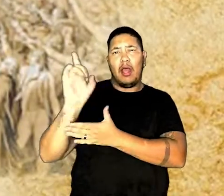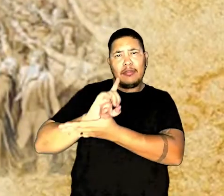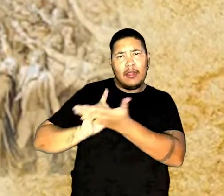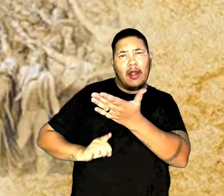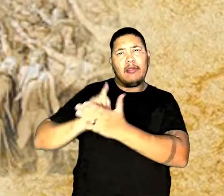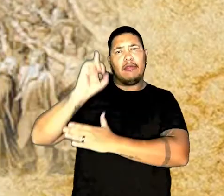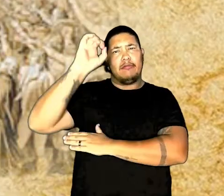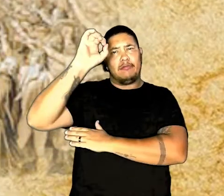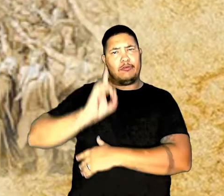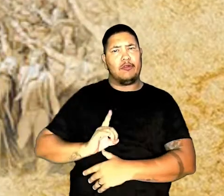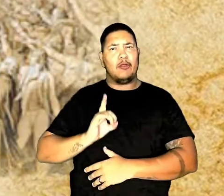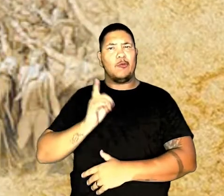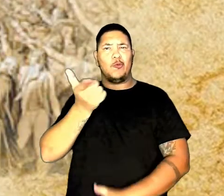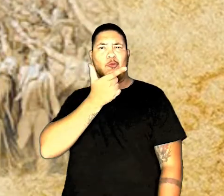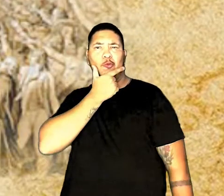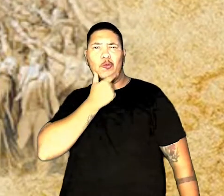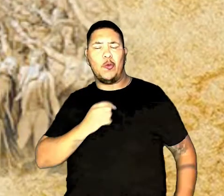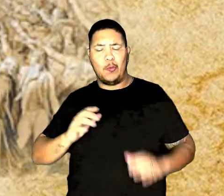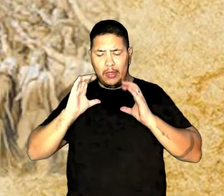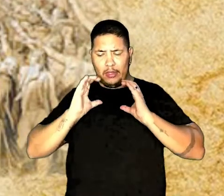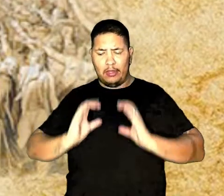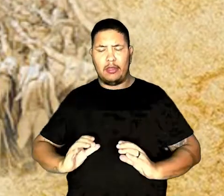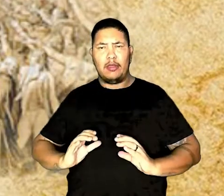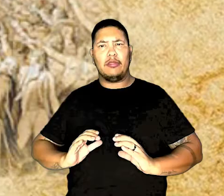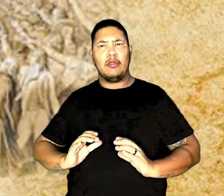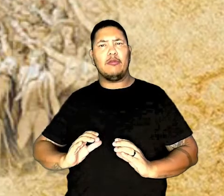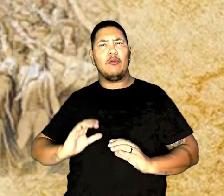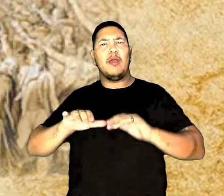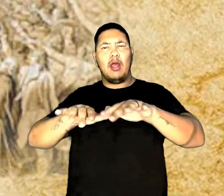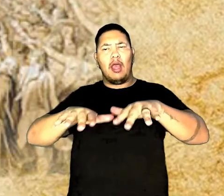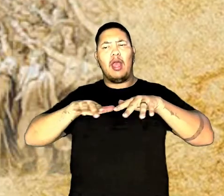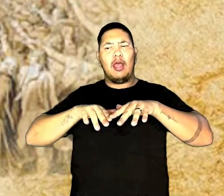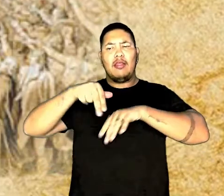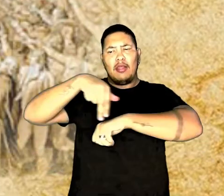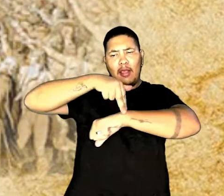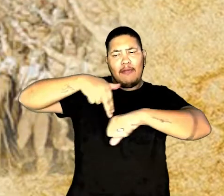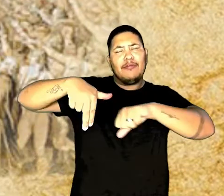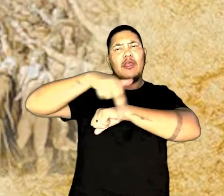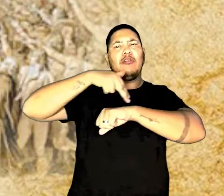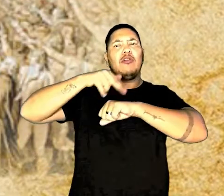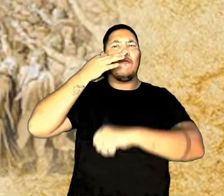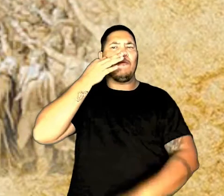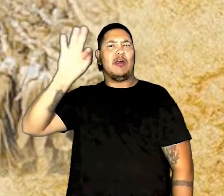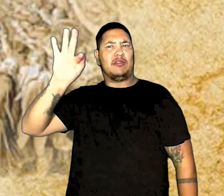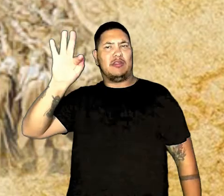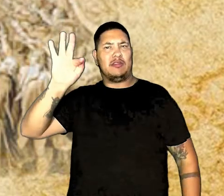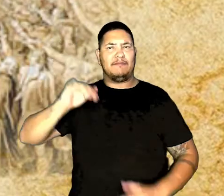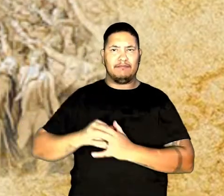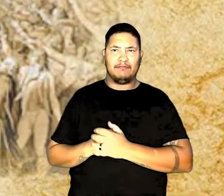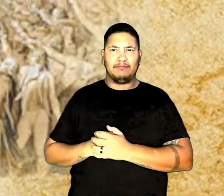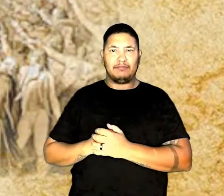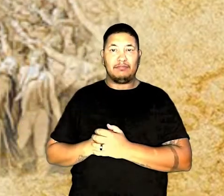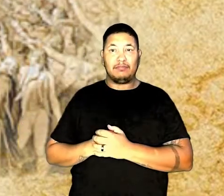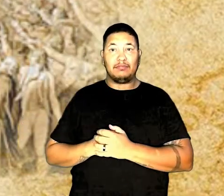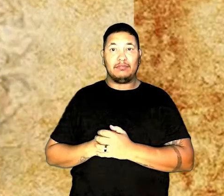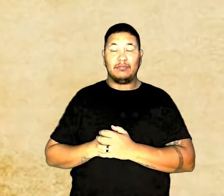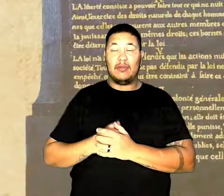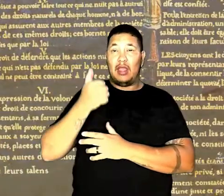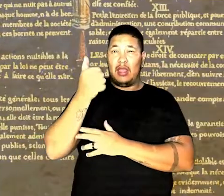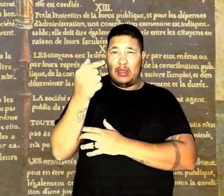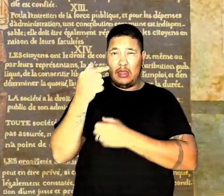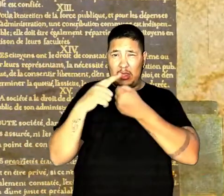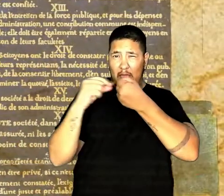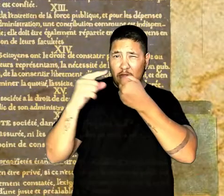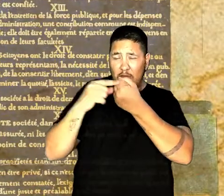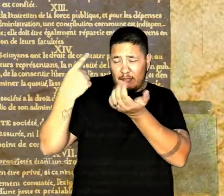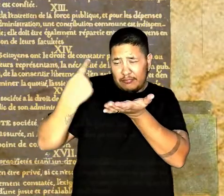Declaração dos Direitos do Homem e do Cidadão pela Assembleia Nacional Constituinte Francesa. Os 17